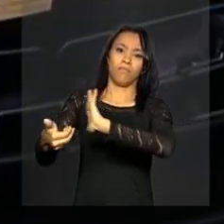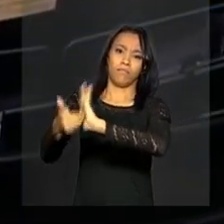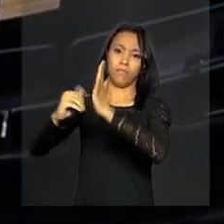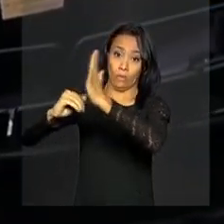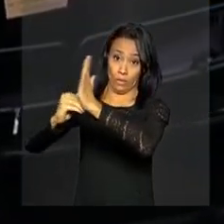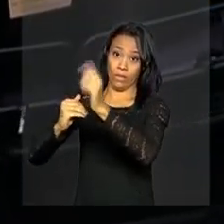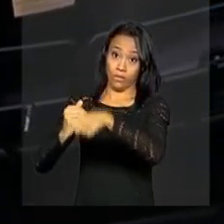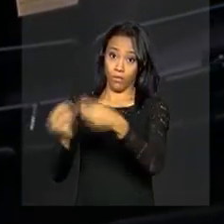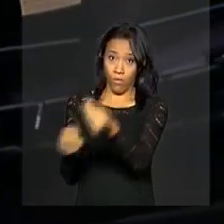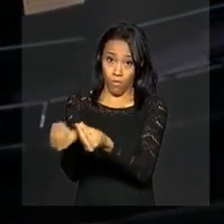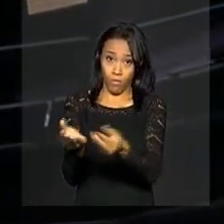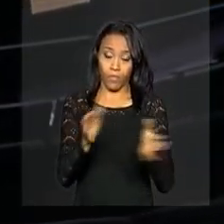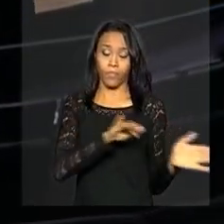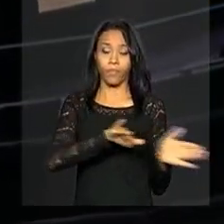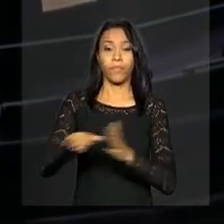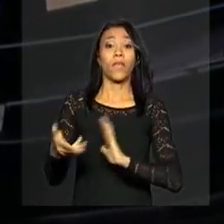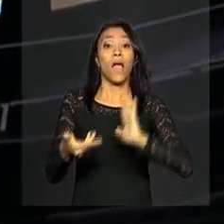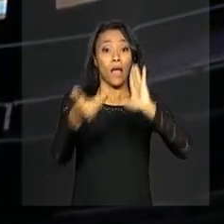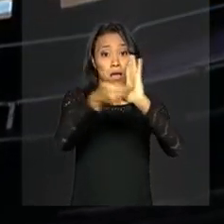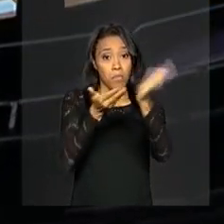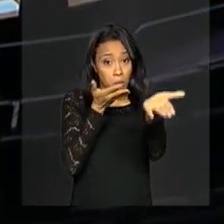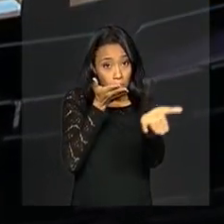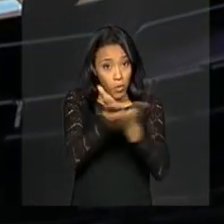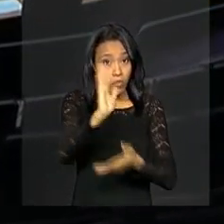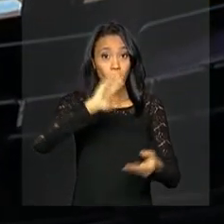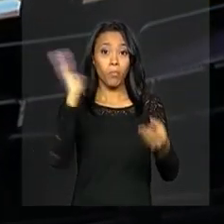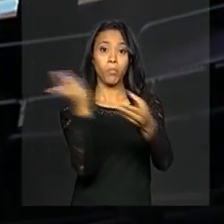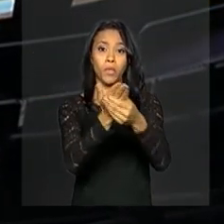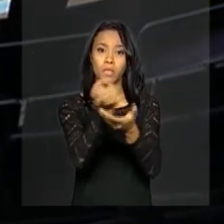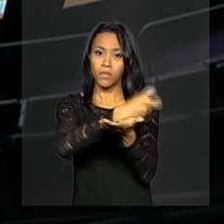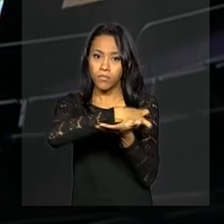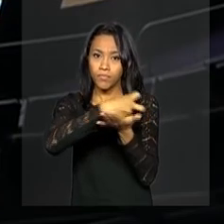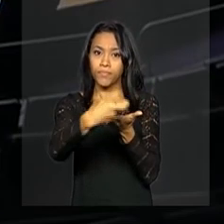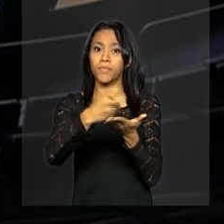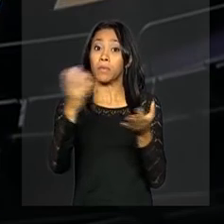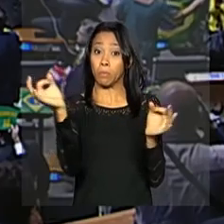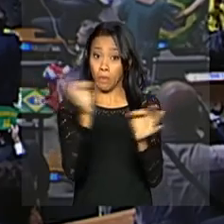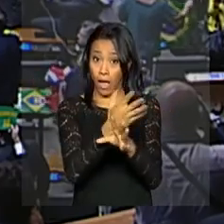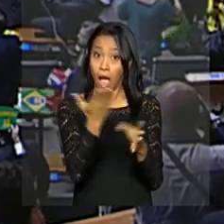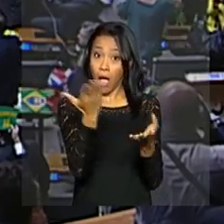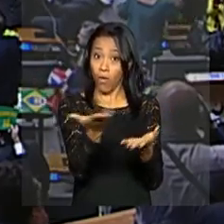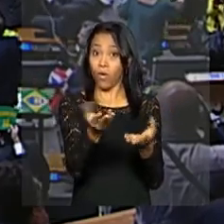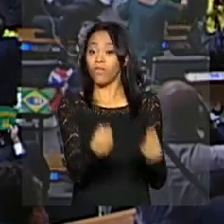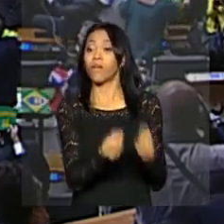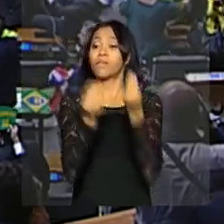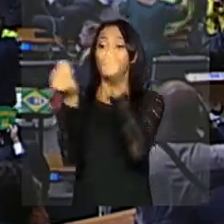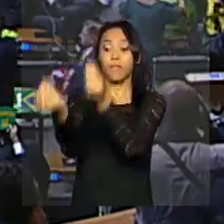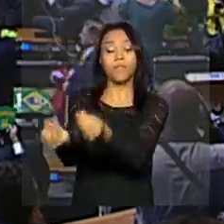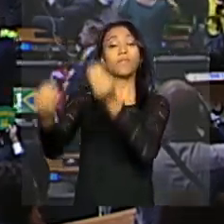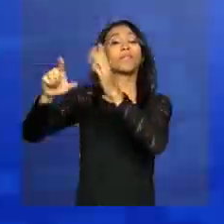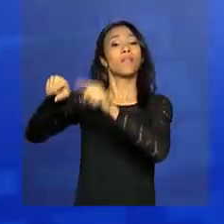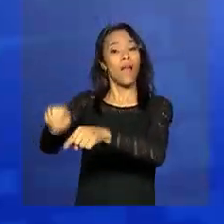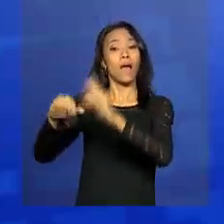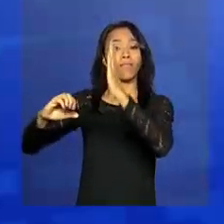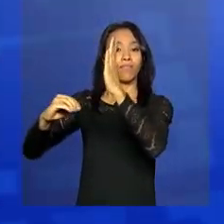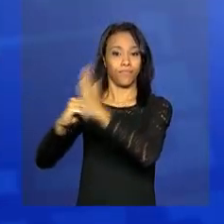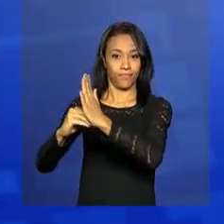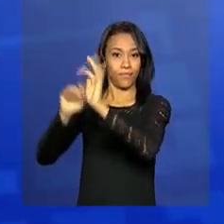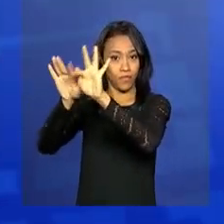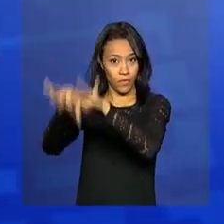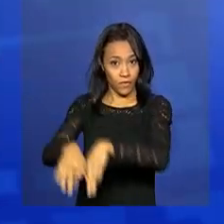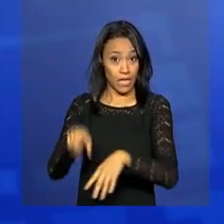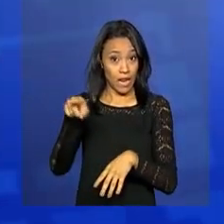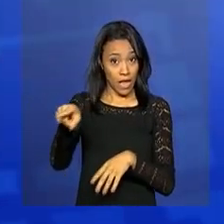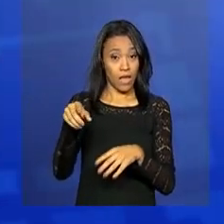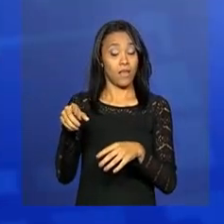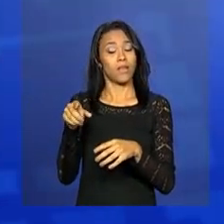A Câmara aprovou a admissão do processo, que vai agora ser encaminhado ao Senado, casa que tenha decisão final. No Senado,